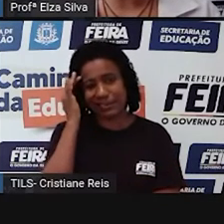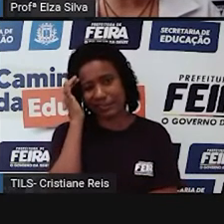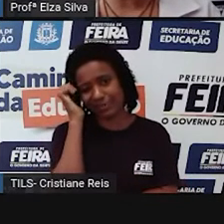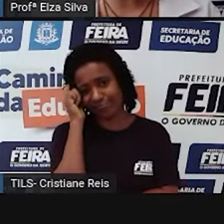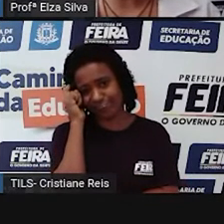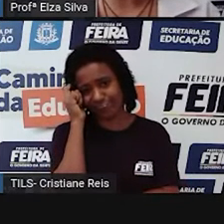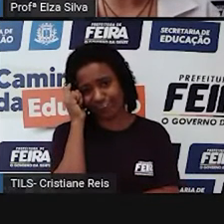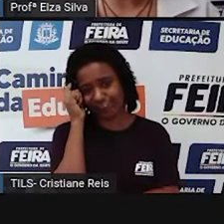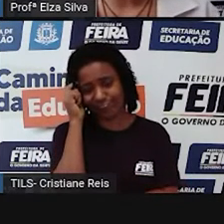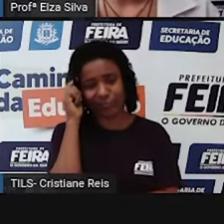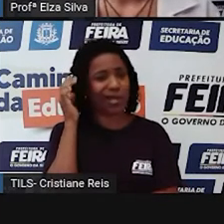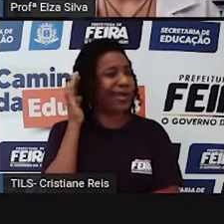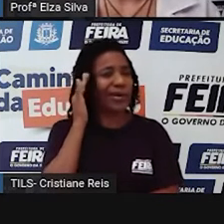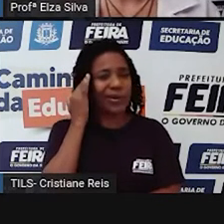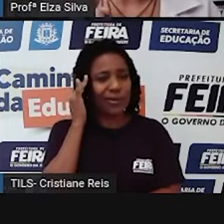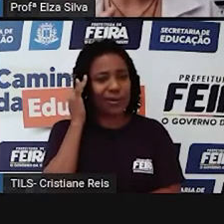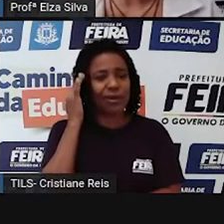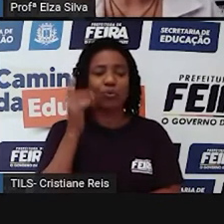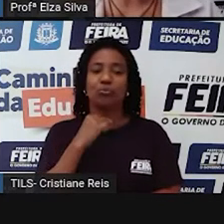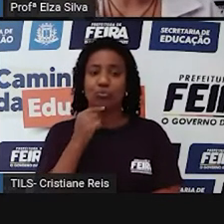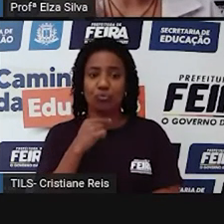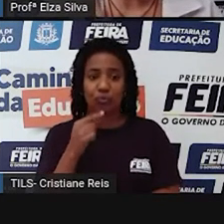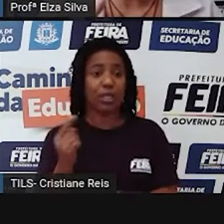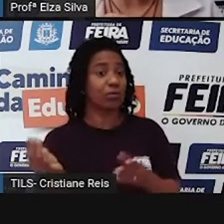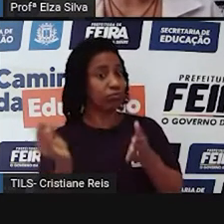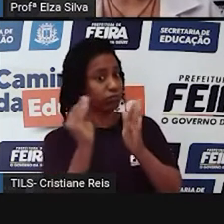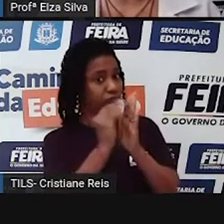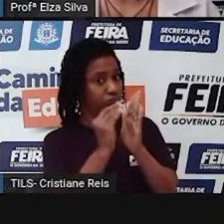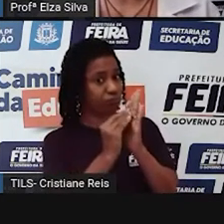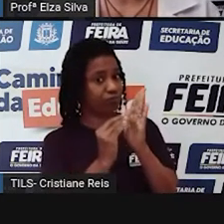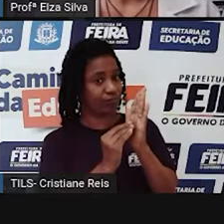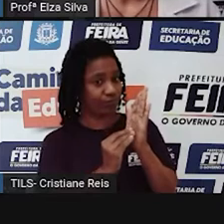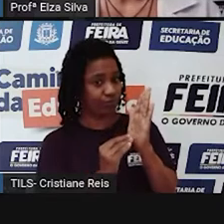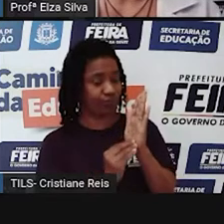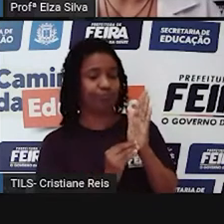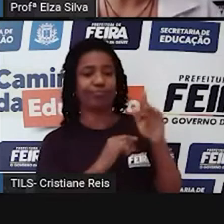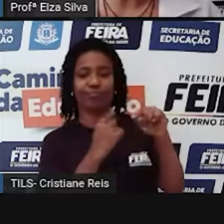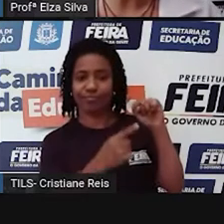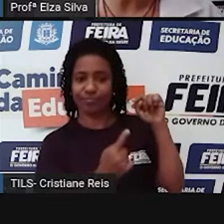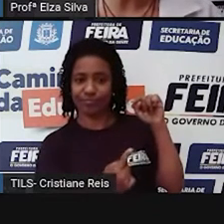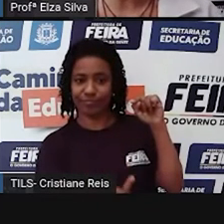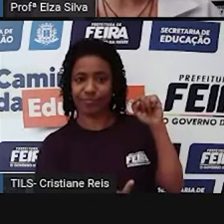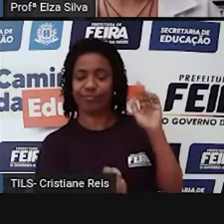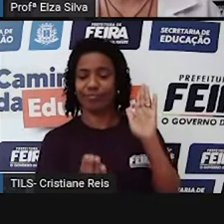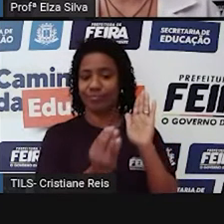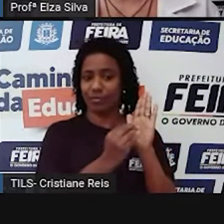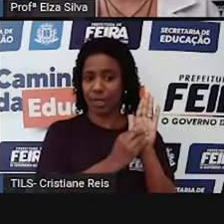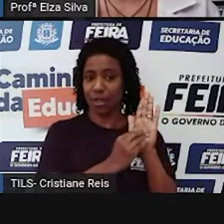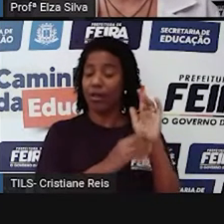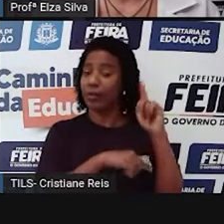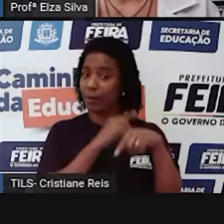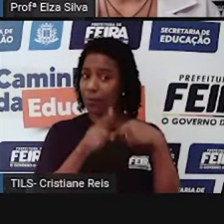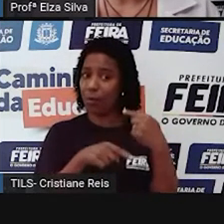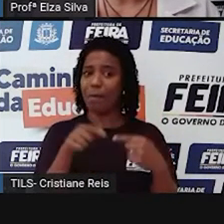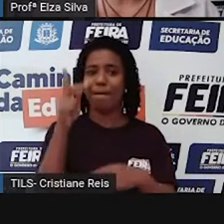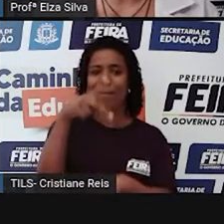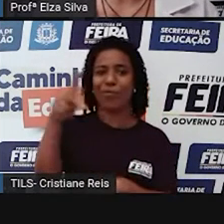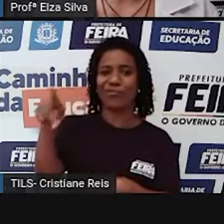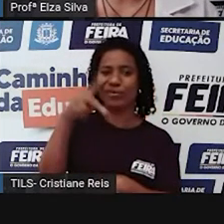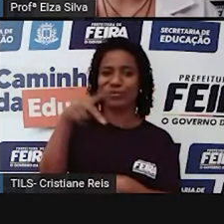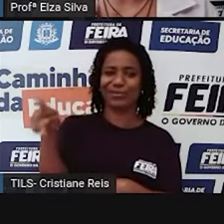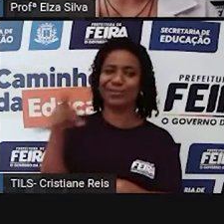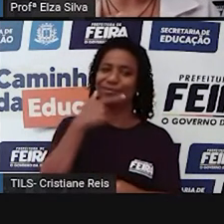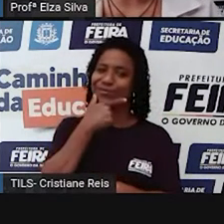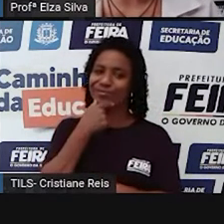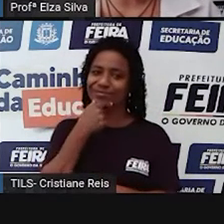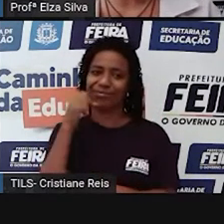está estudando e aprendendo, escreva-as também em seu caderno, mas não percam a oportunidade de tirar as